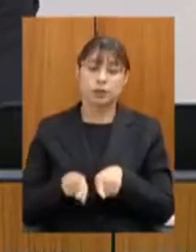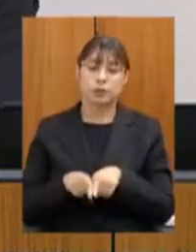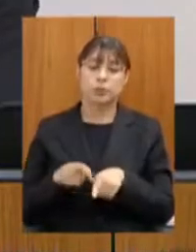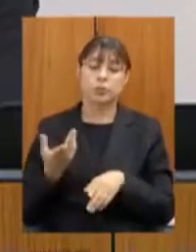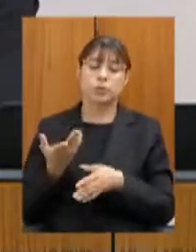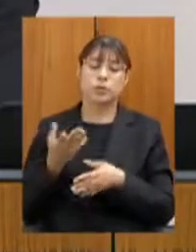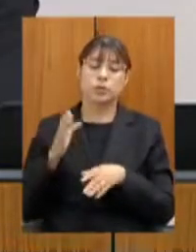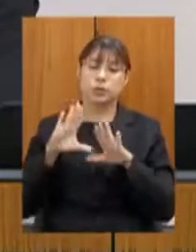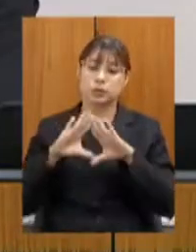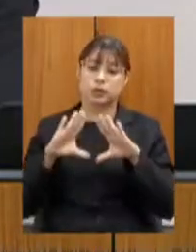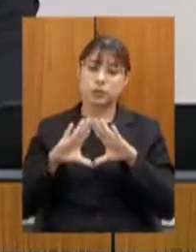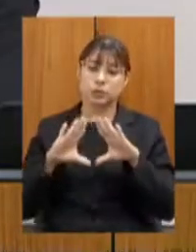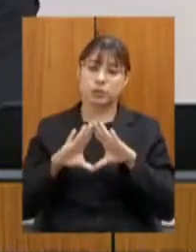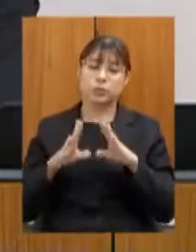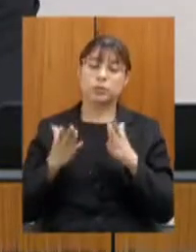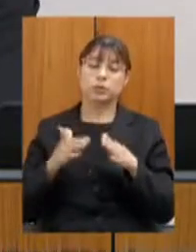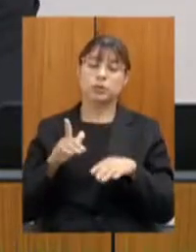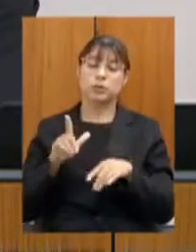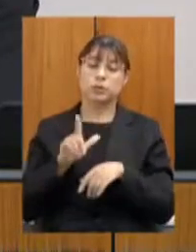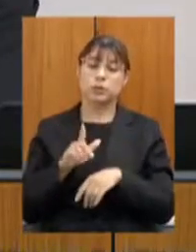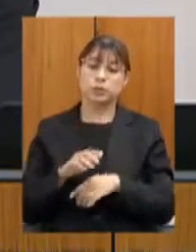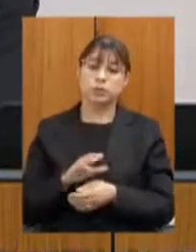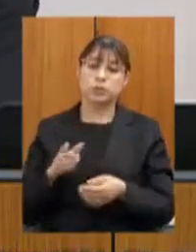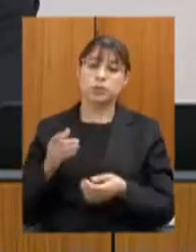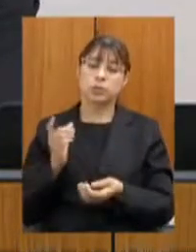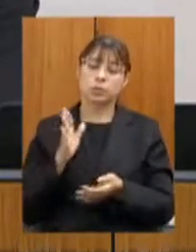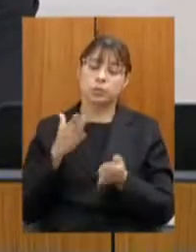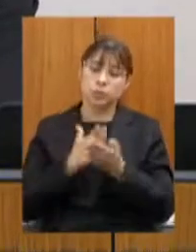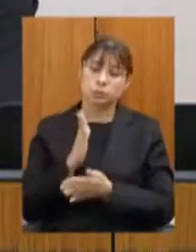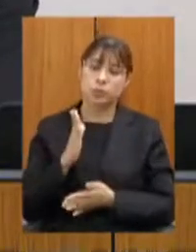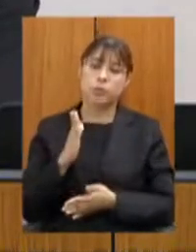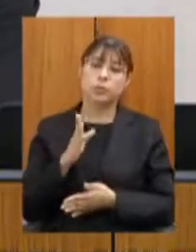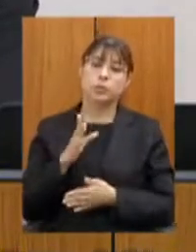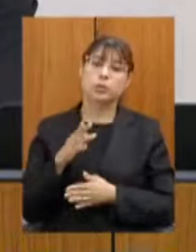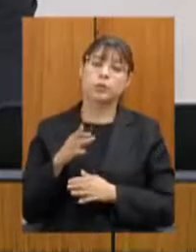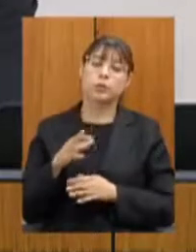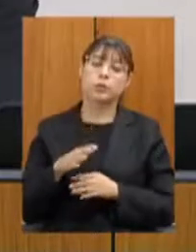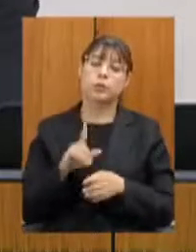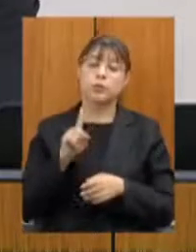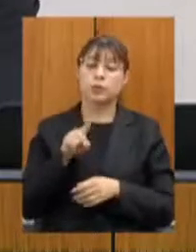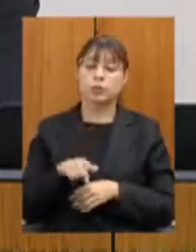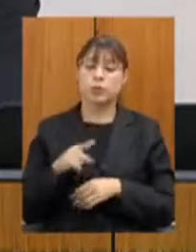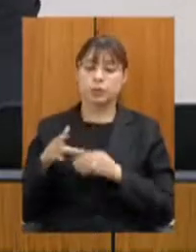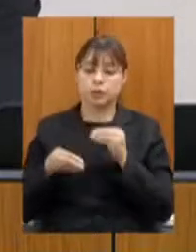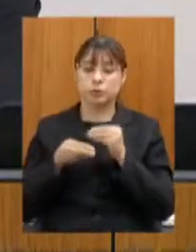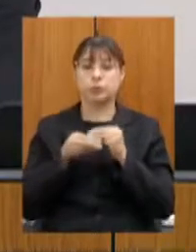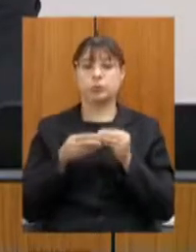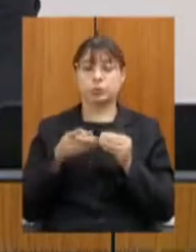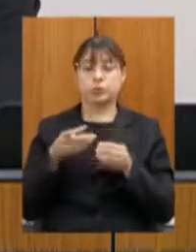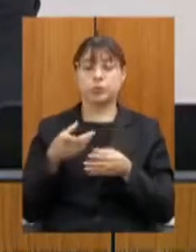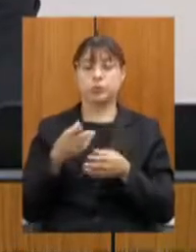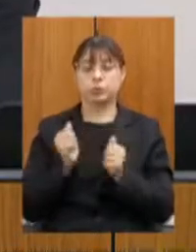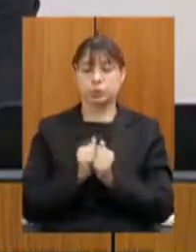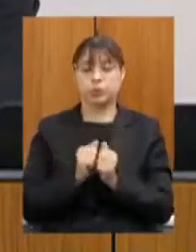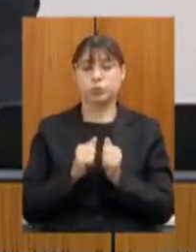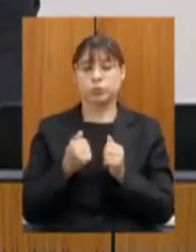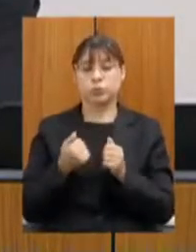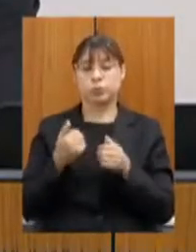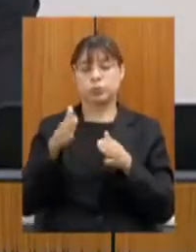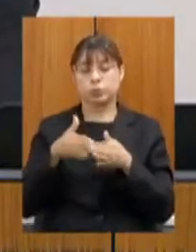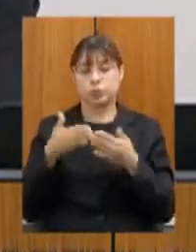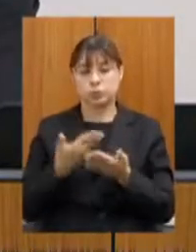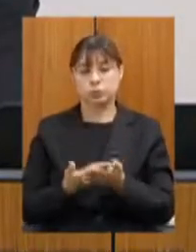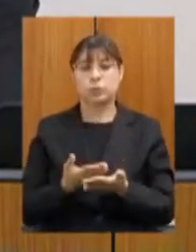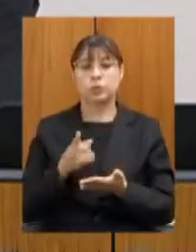aprovou requerimento de número 3237 de 2019 em anexo tratando desse assunto e de outros trechos